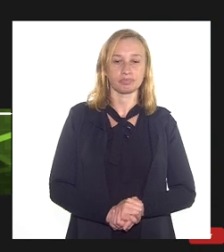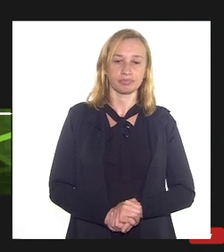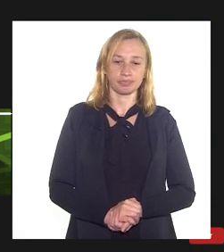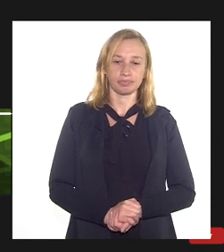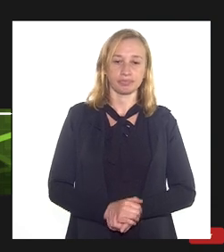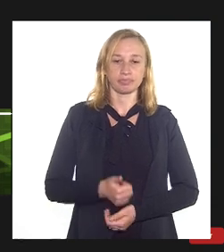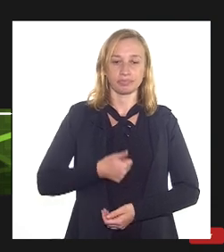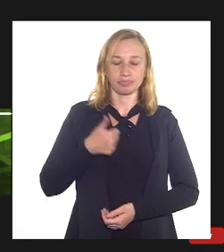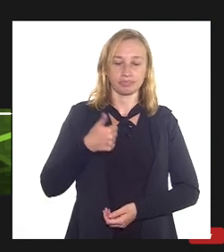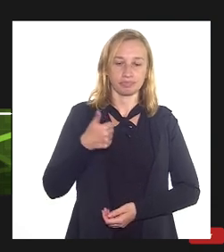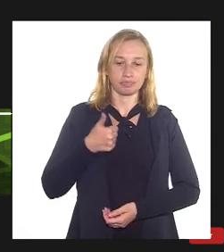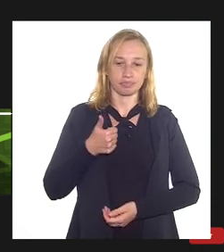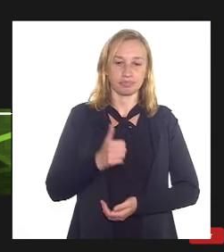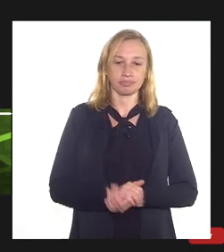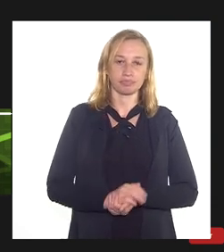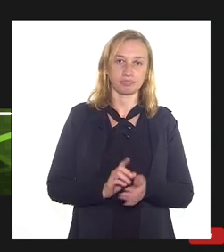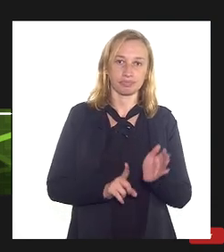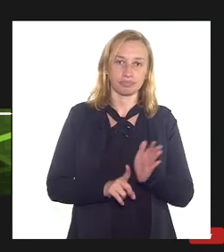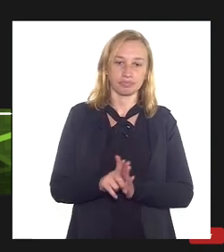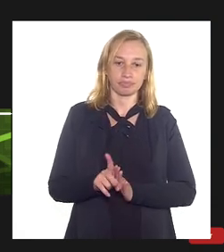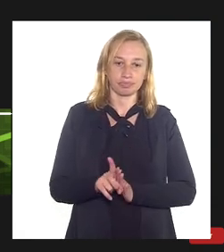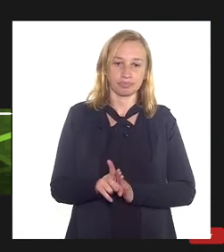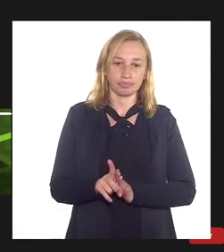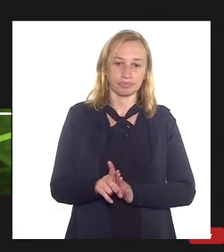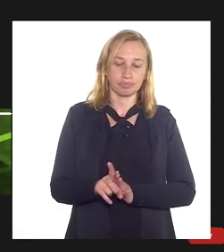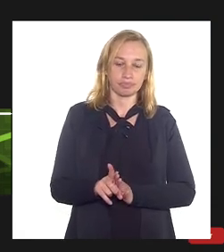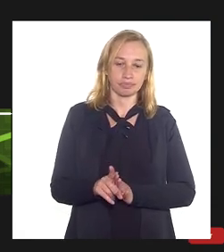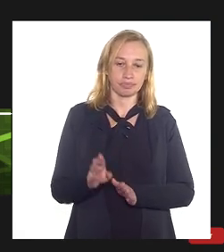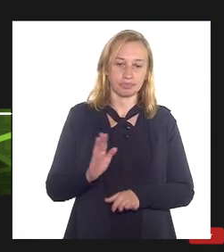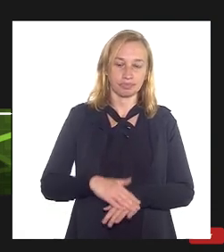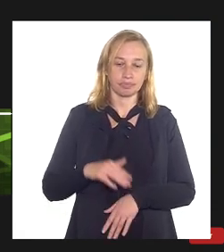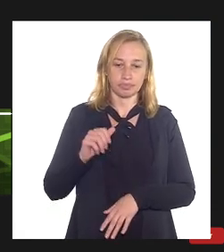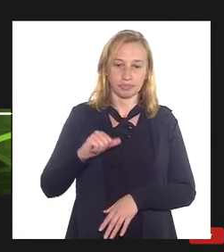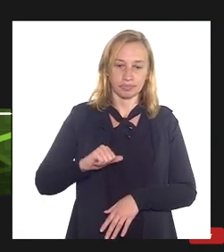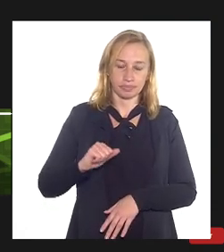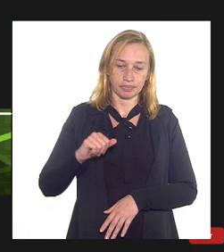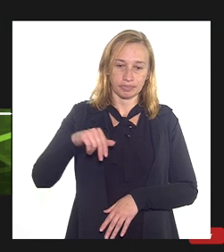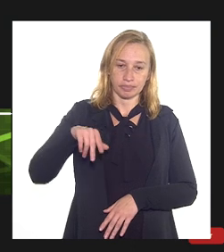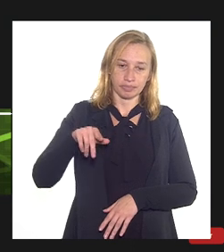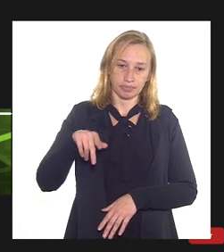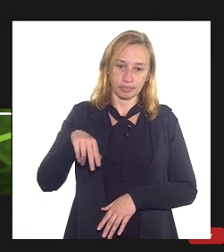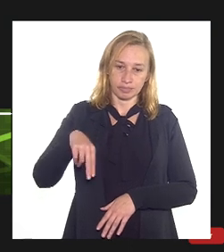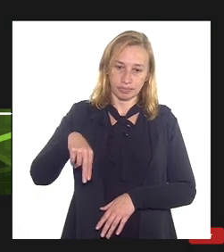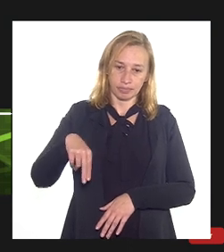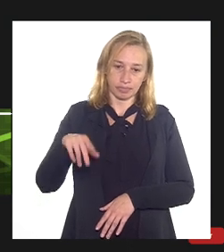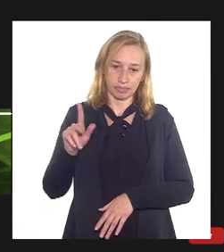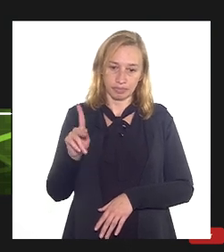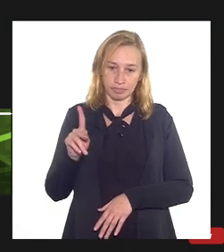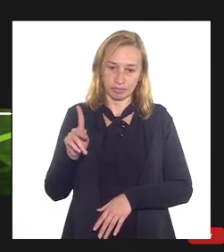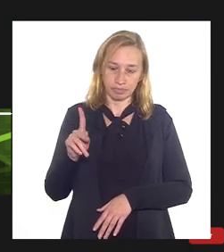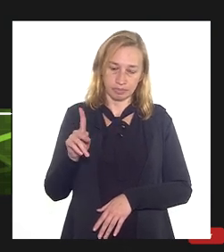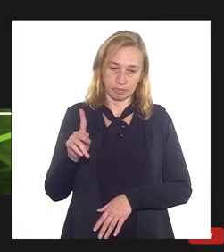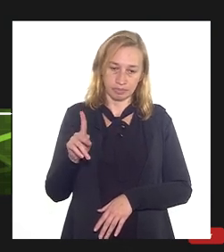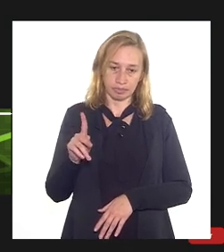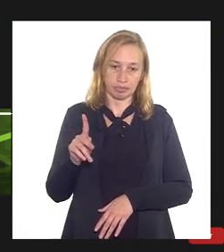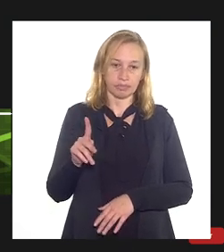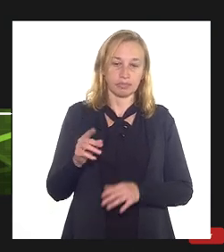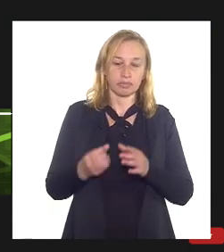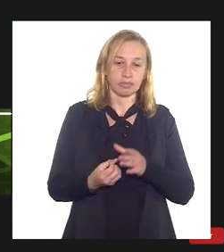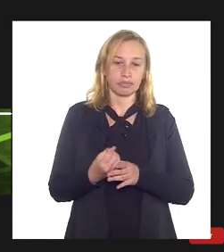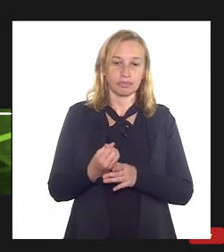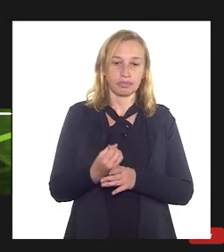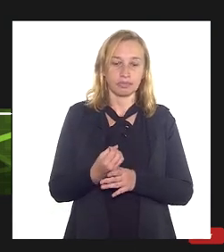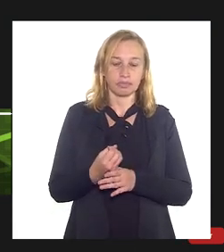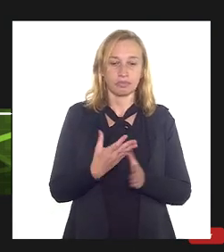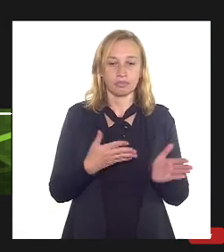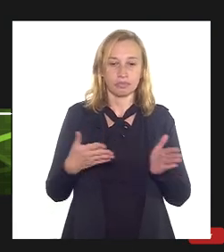primeira pergunta na verdade eu acho que é mais para a INP do que até para a própria Petrobras com relação a provisão de gastos